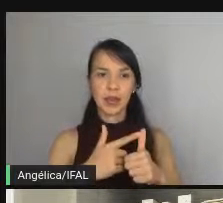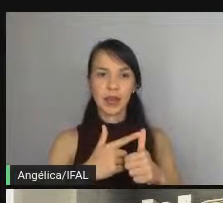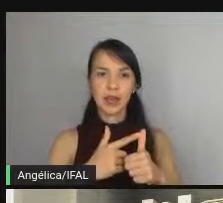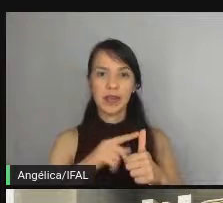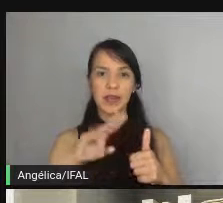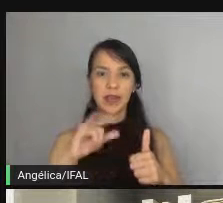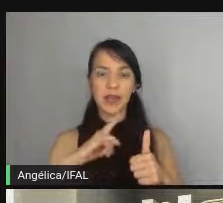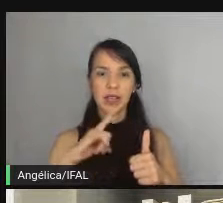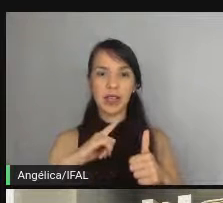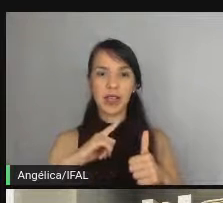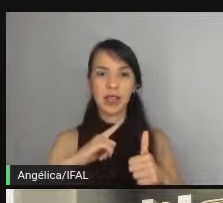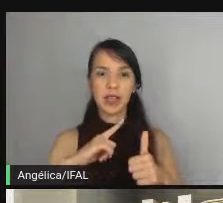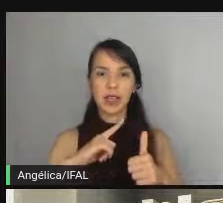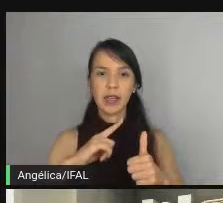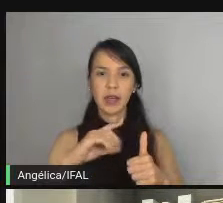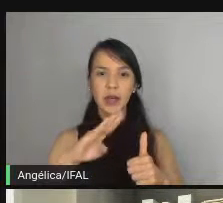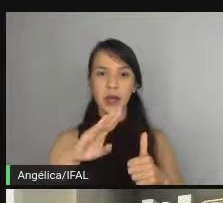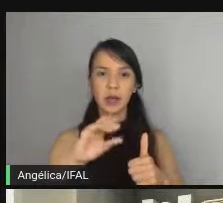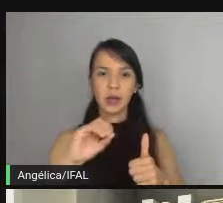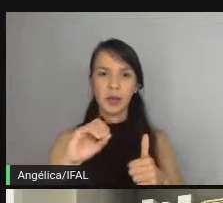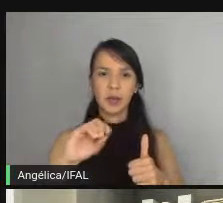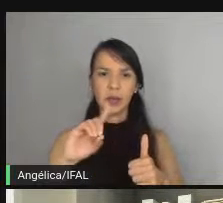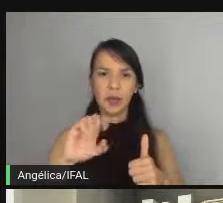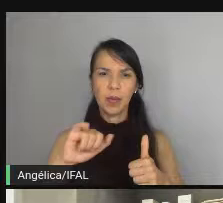intermediário que é o corpo